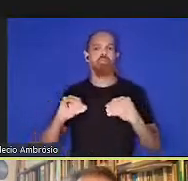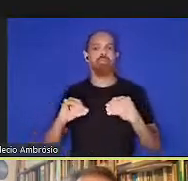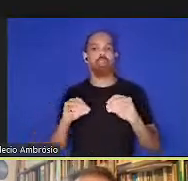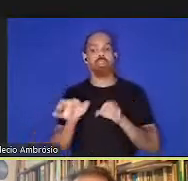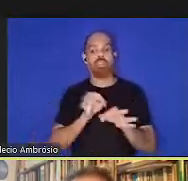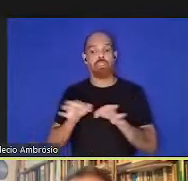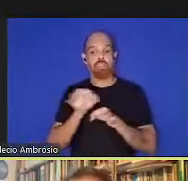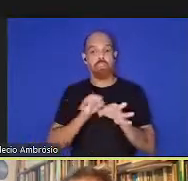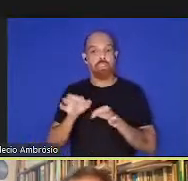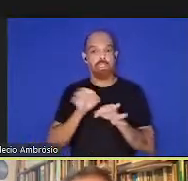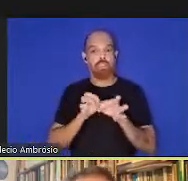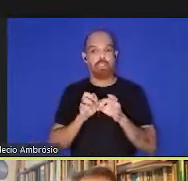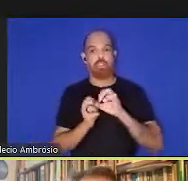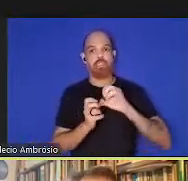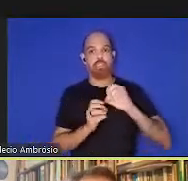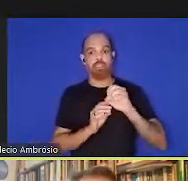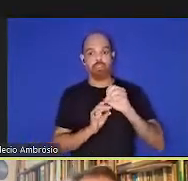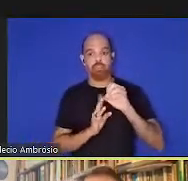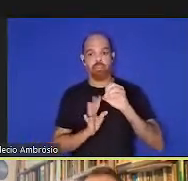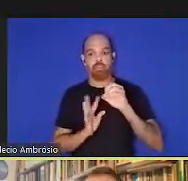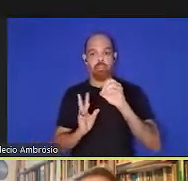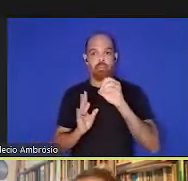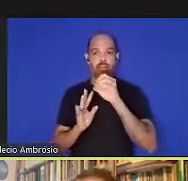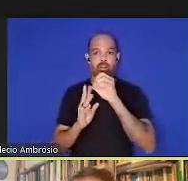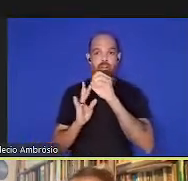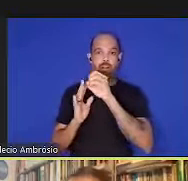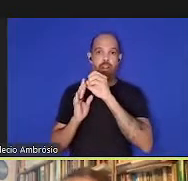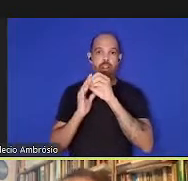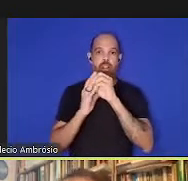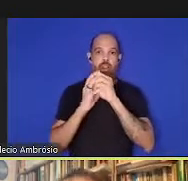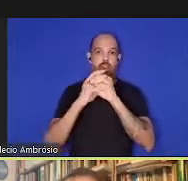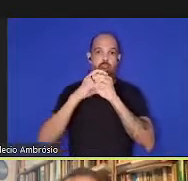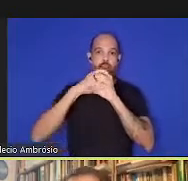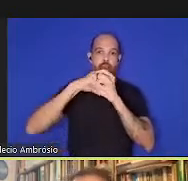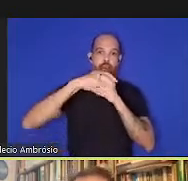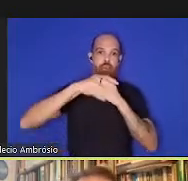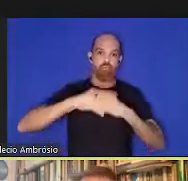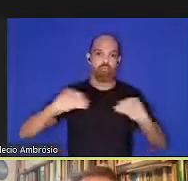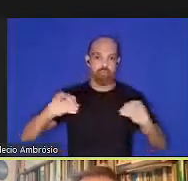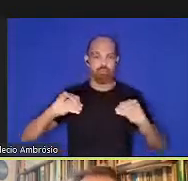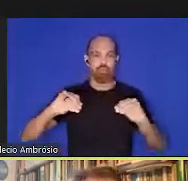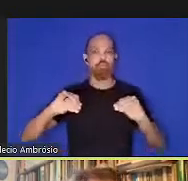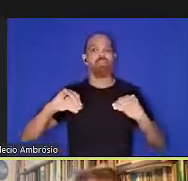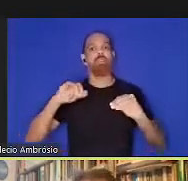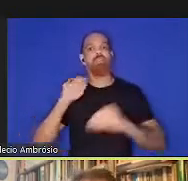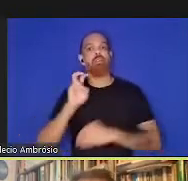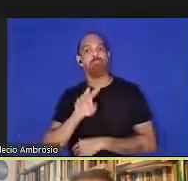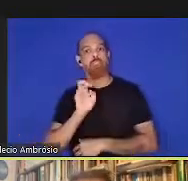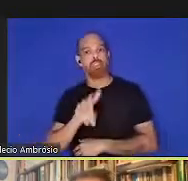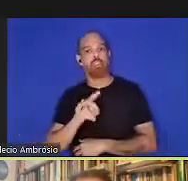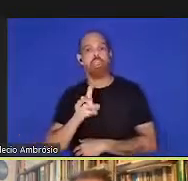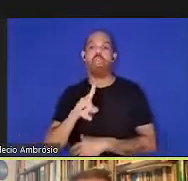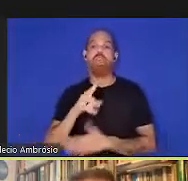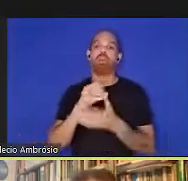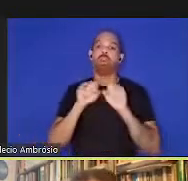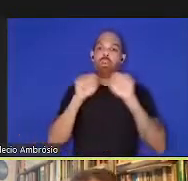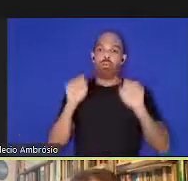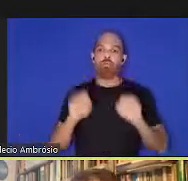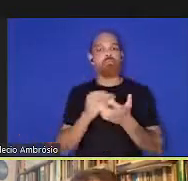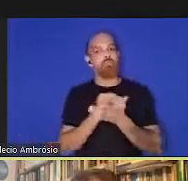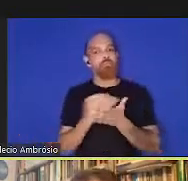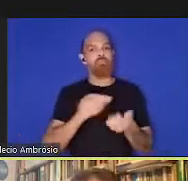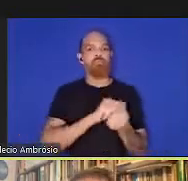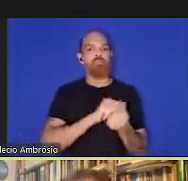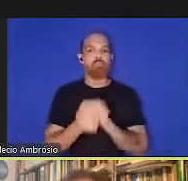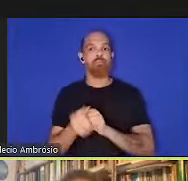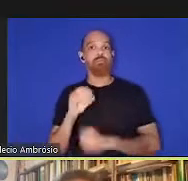dendríticas e, em certo ponto, esse sistema começa a se adaptar. O